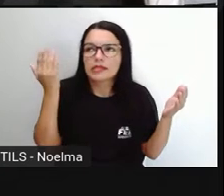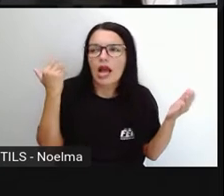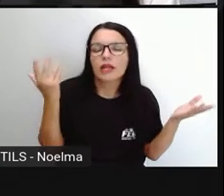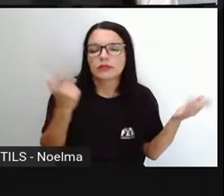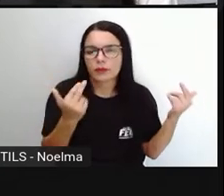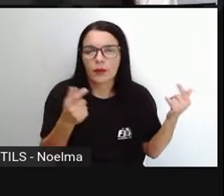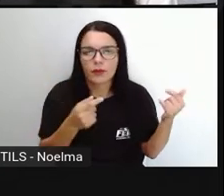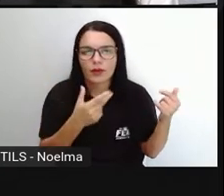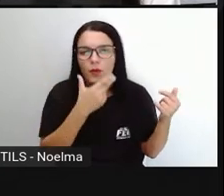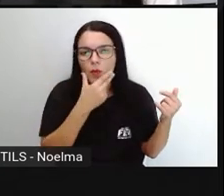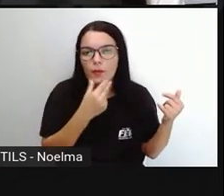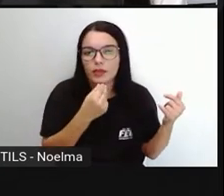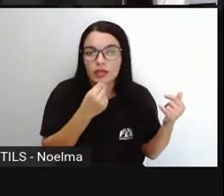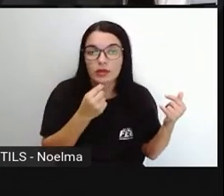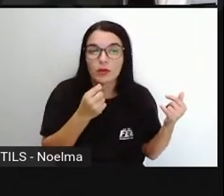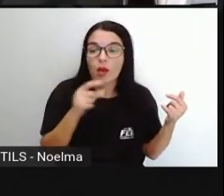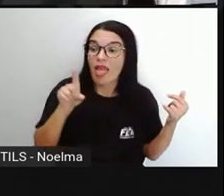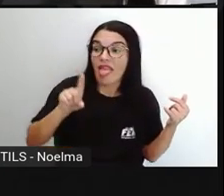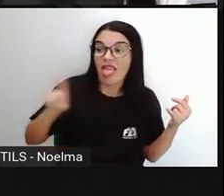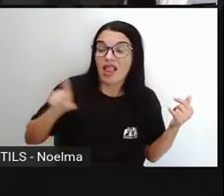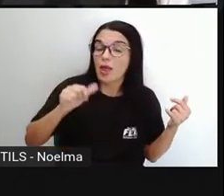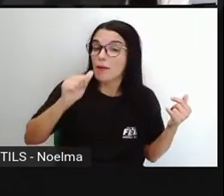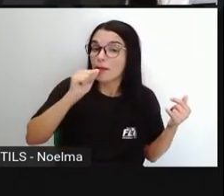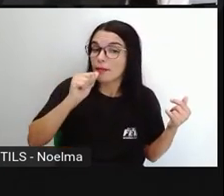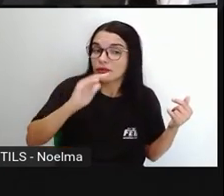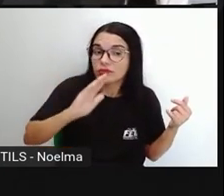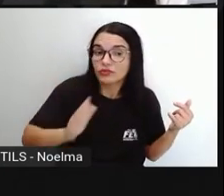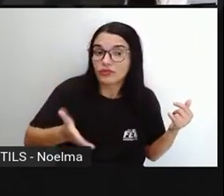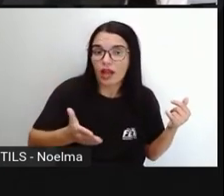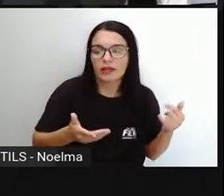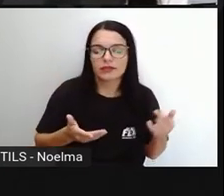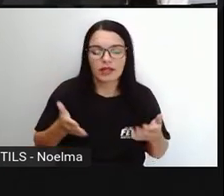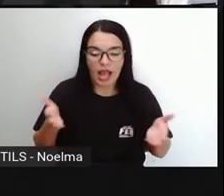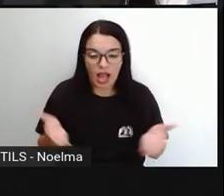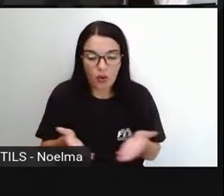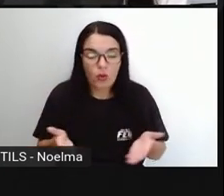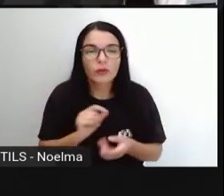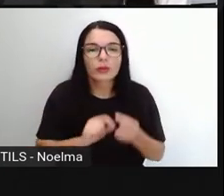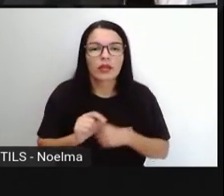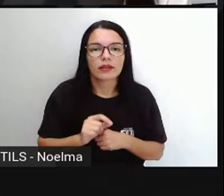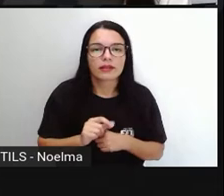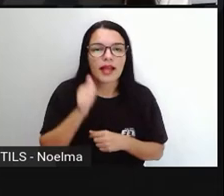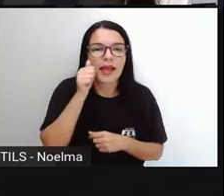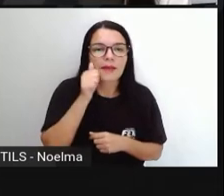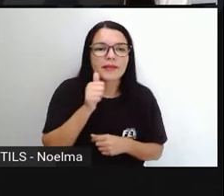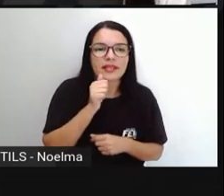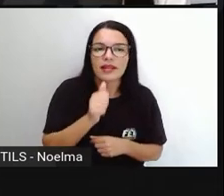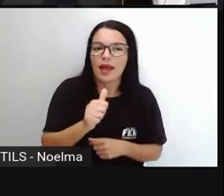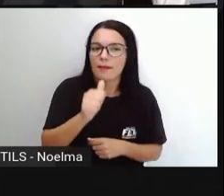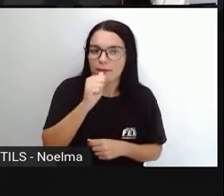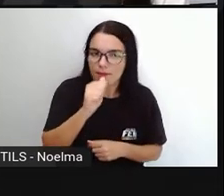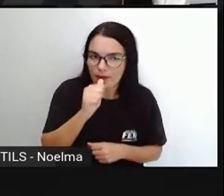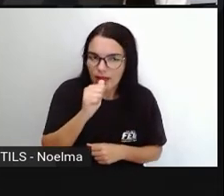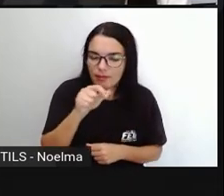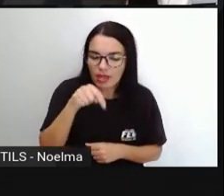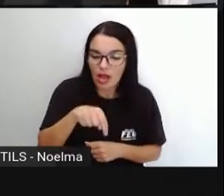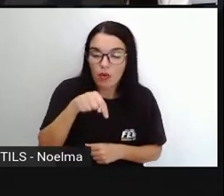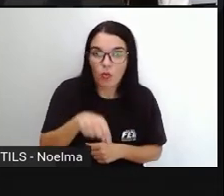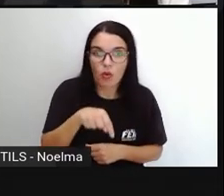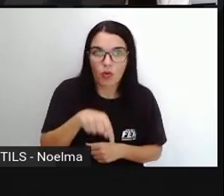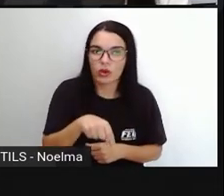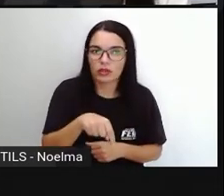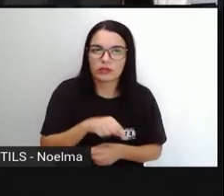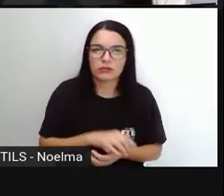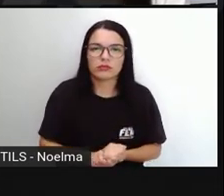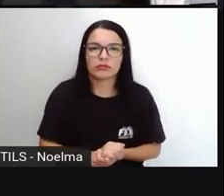Então, exemplo, ele bebeu. O presente se relaciona com o hoje, com o agora. Então, exemplo, ela